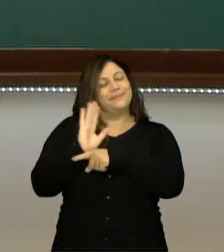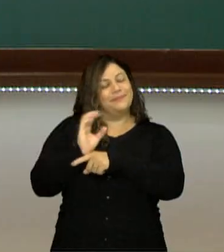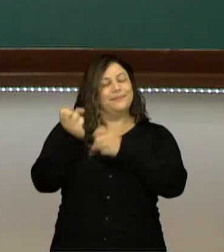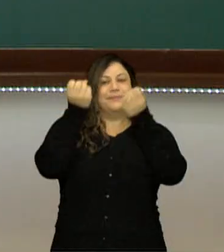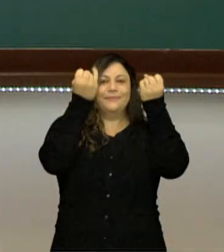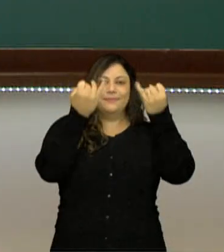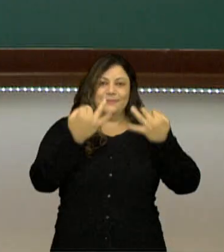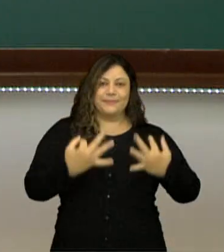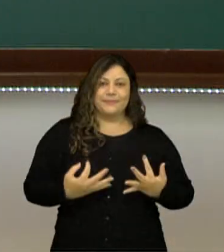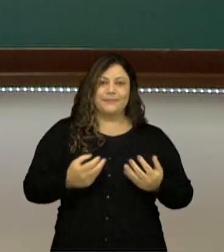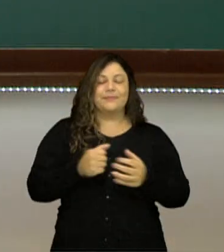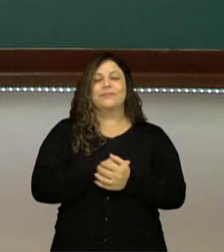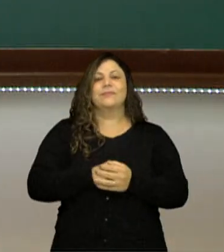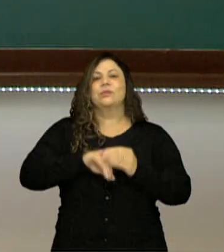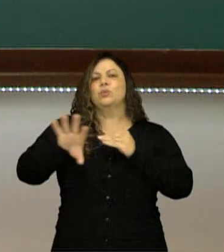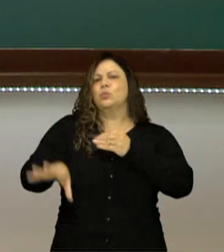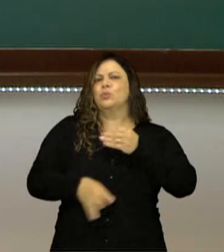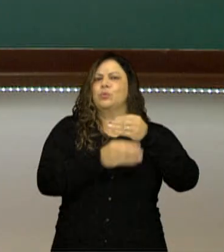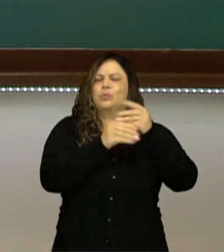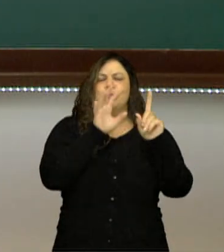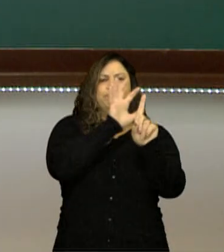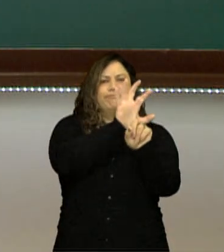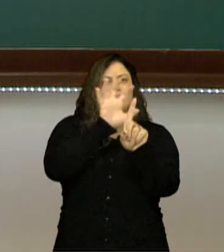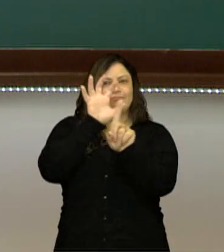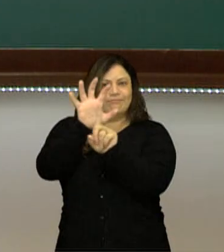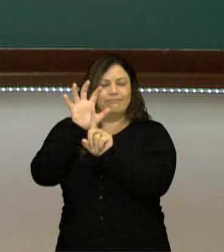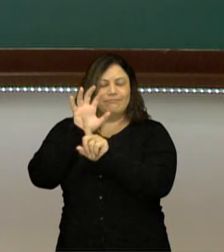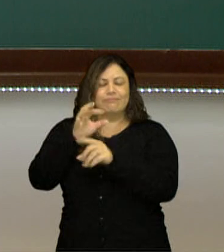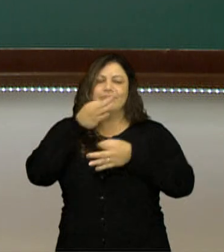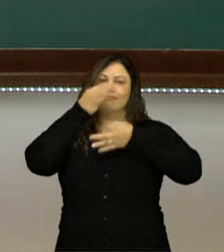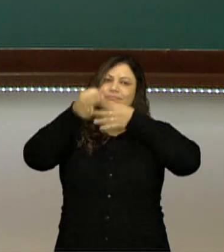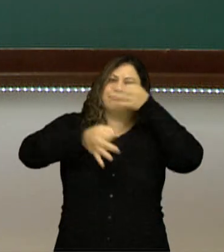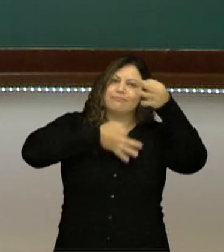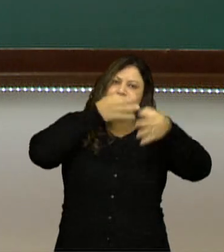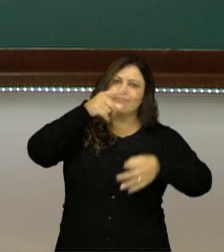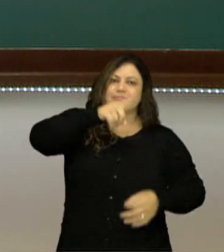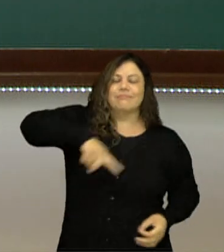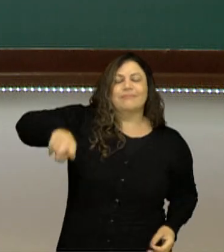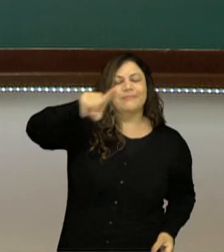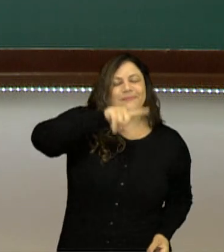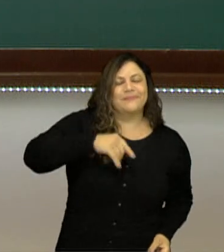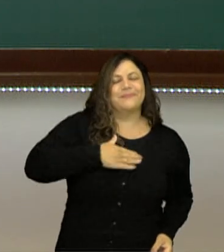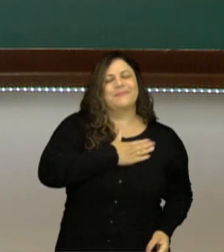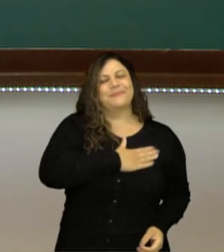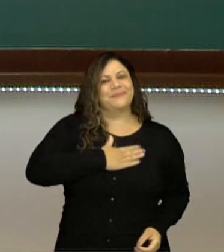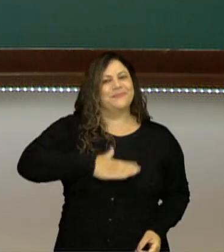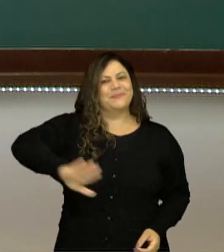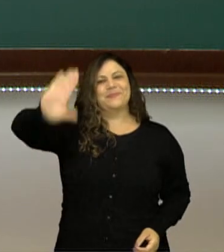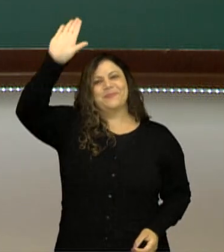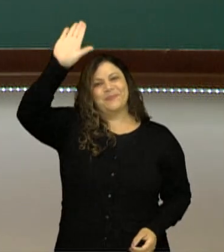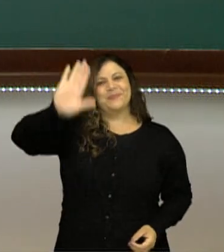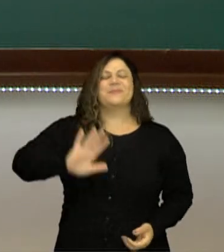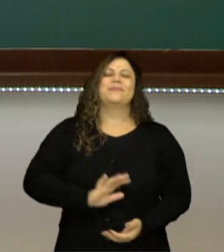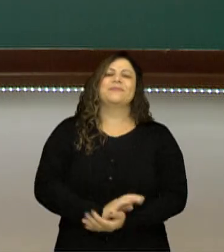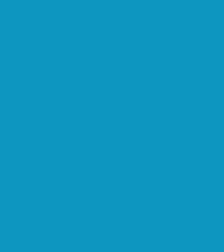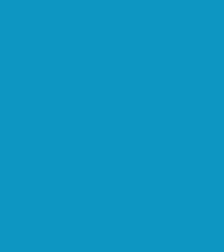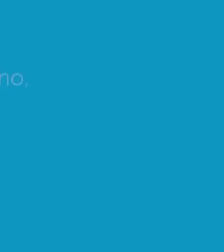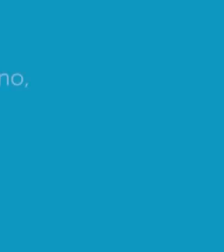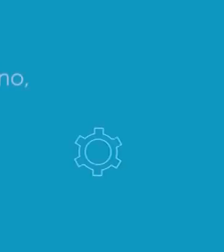nós falamos sobre os recursos de persuasão e de argumentação. Espero que vocês tenham gostado. Bye, bye!